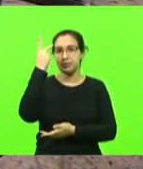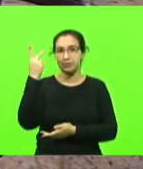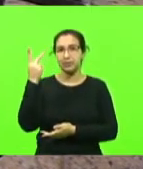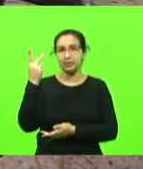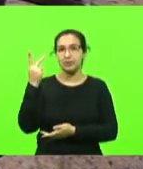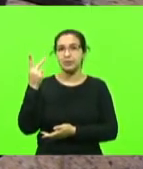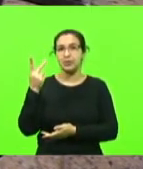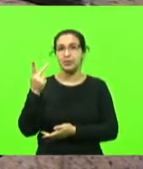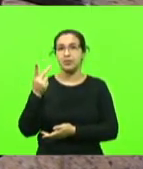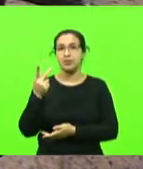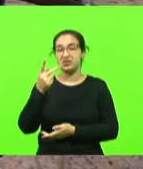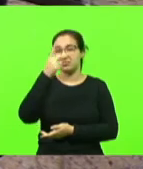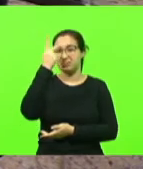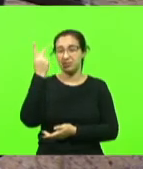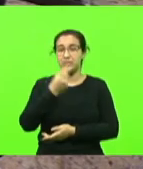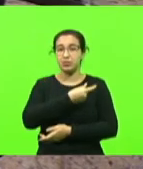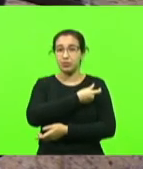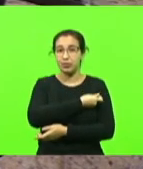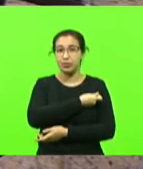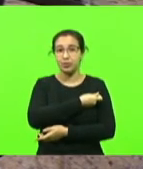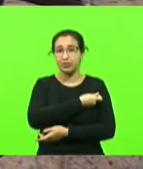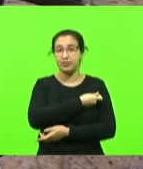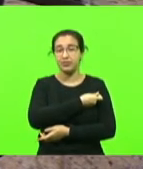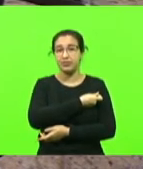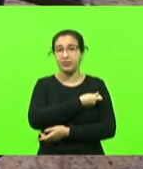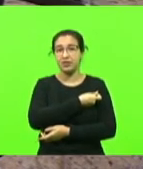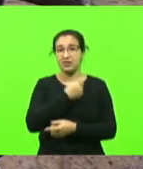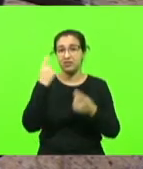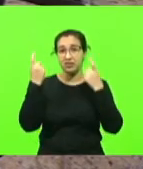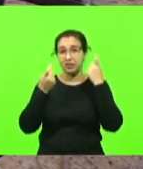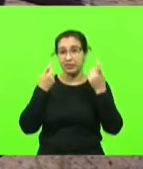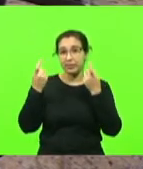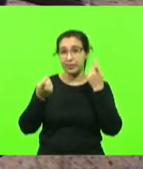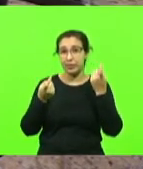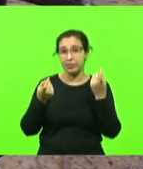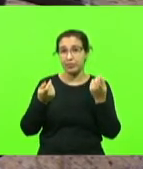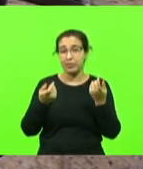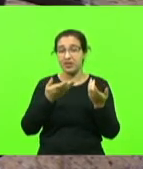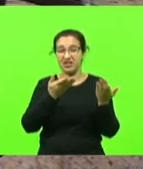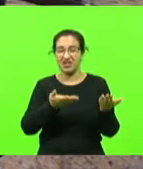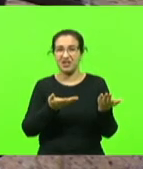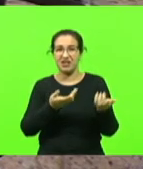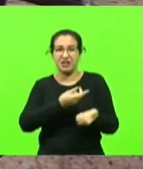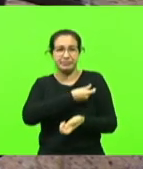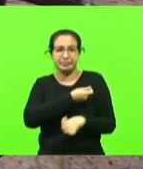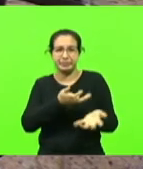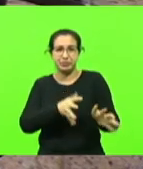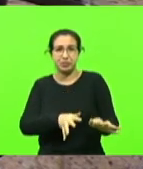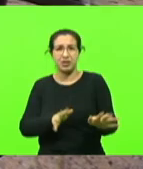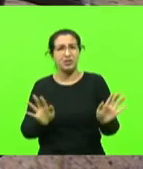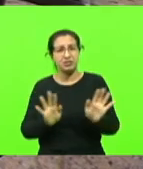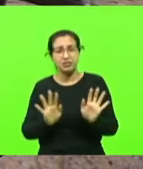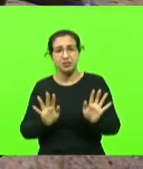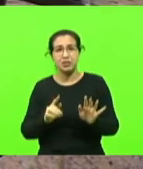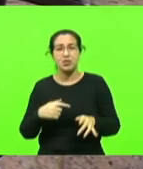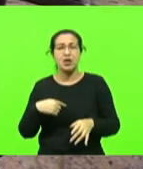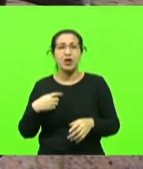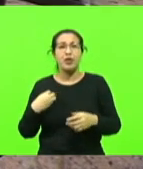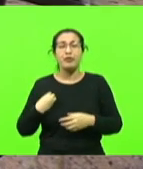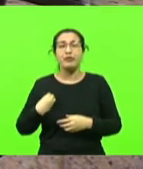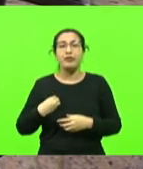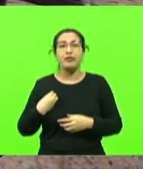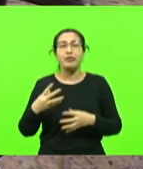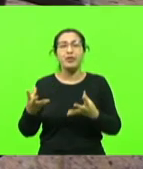porque aquele que tomou não tem que se preocupar com quem não tomou, é o risco que eu estou correndo, eu tive moto durante muitos anos,